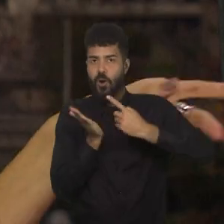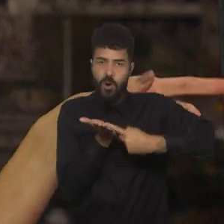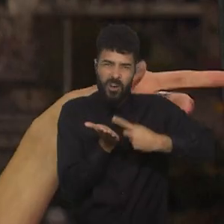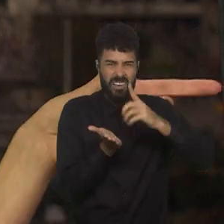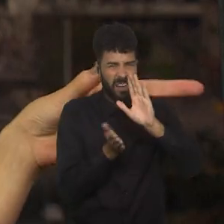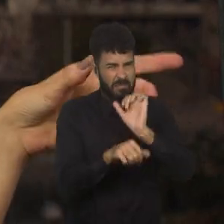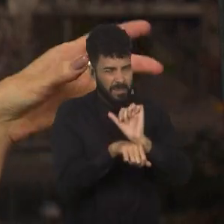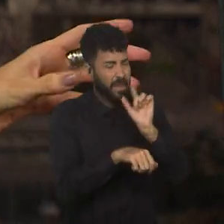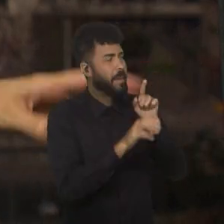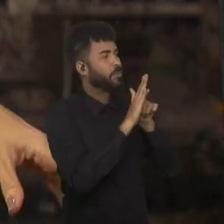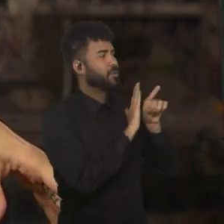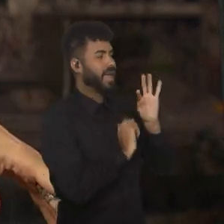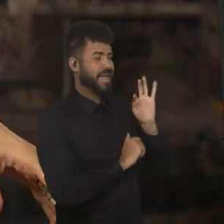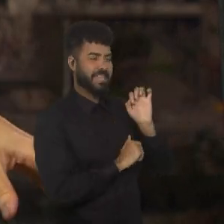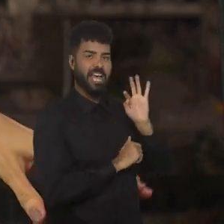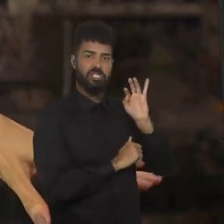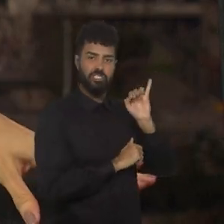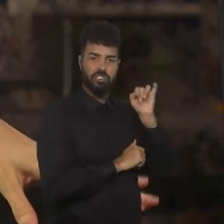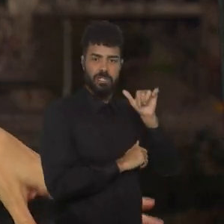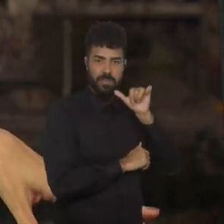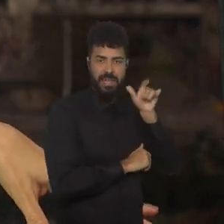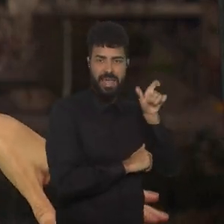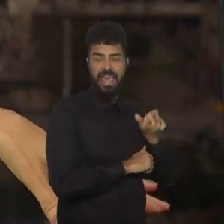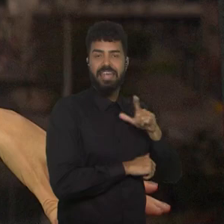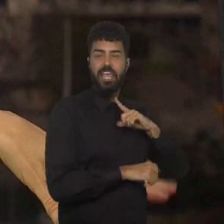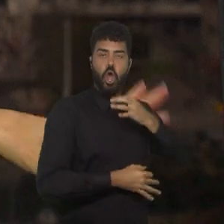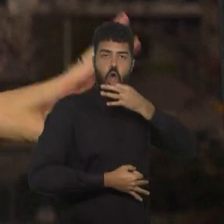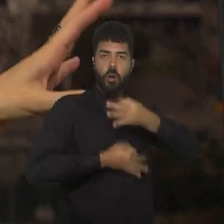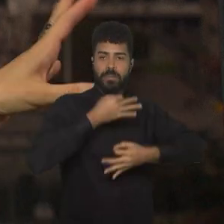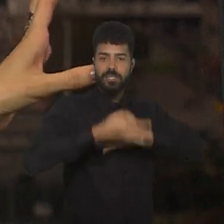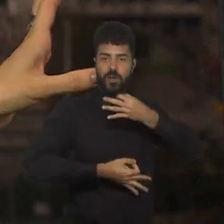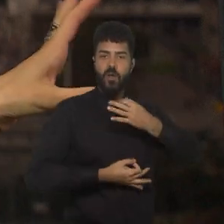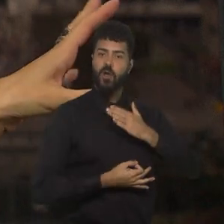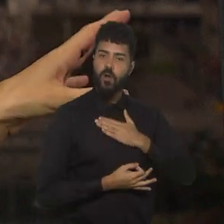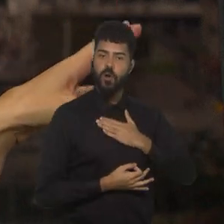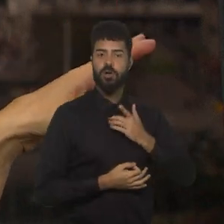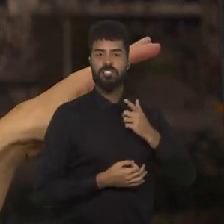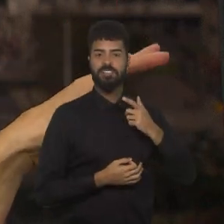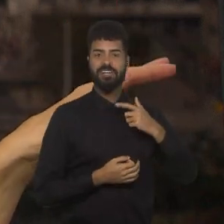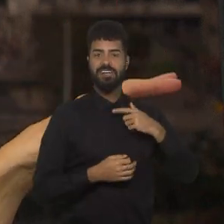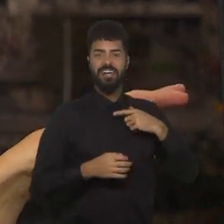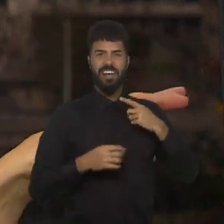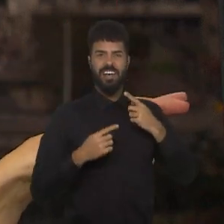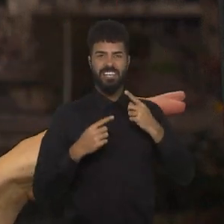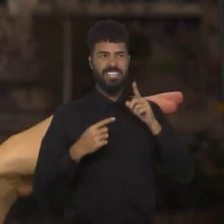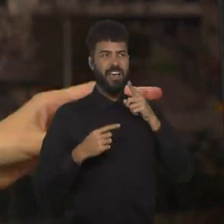até ver com Tati, que ela tem opiniões, que ela gosta de controvérsia,